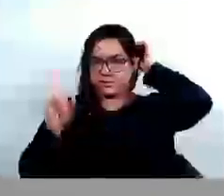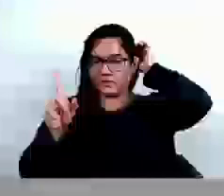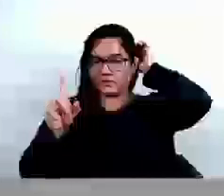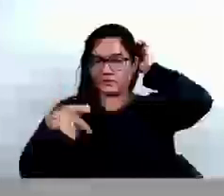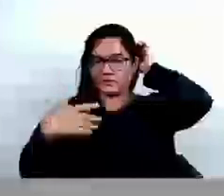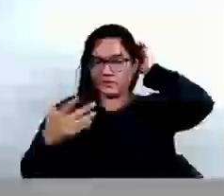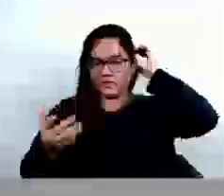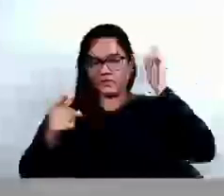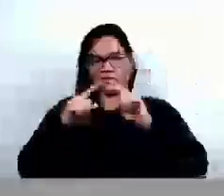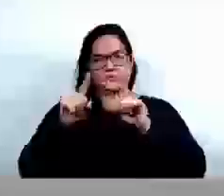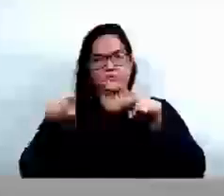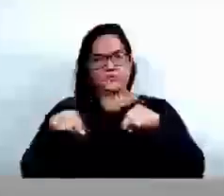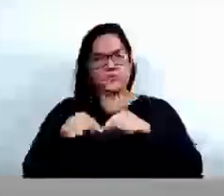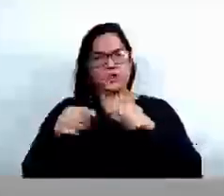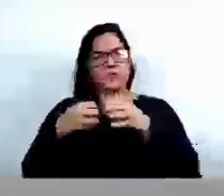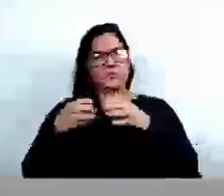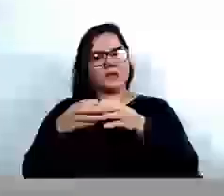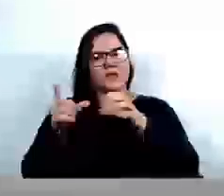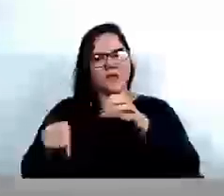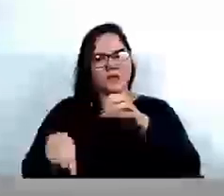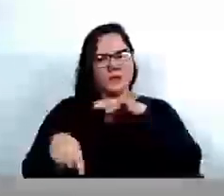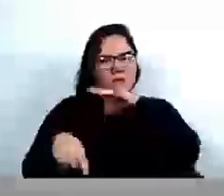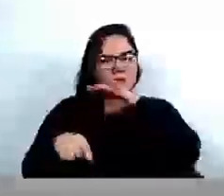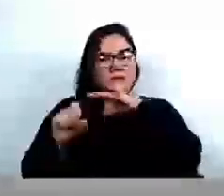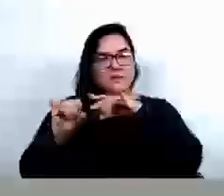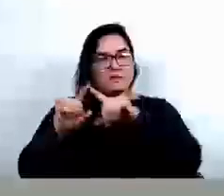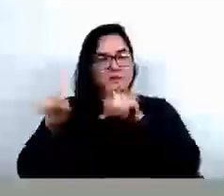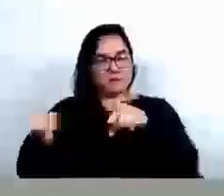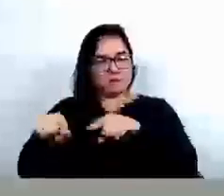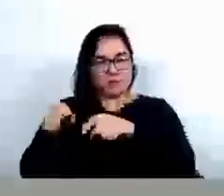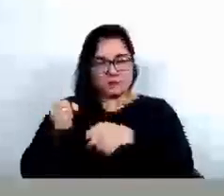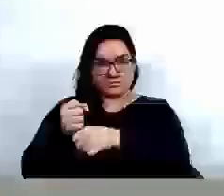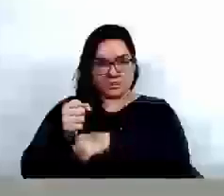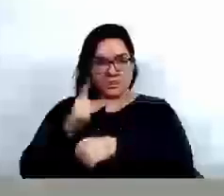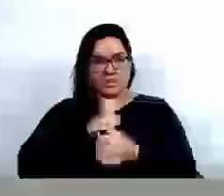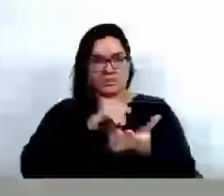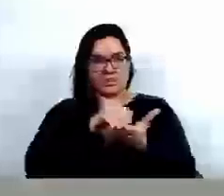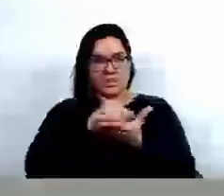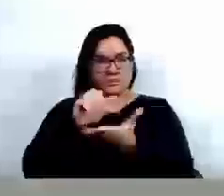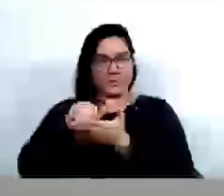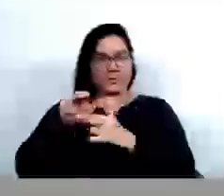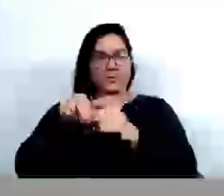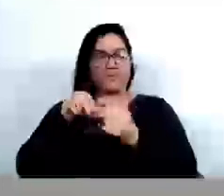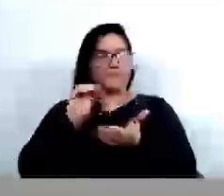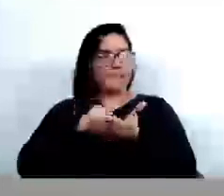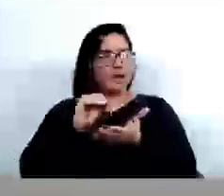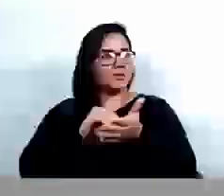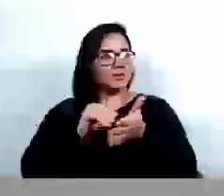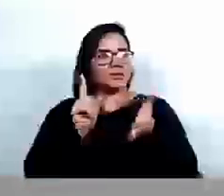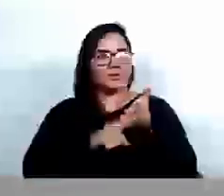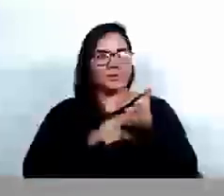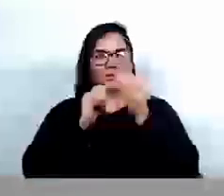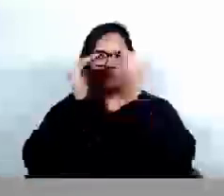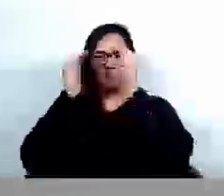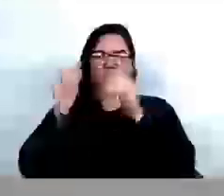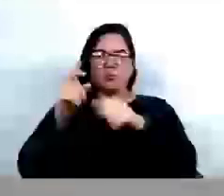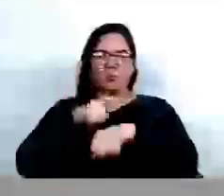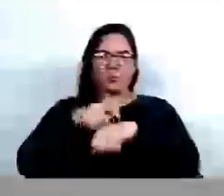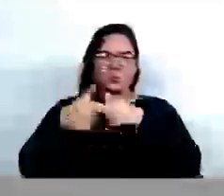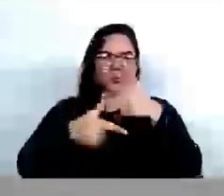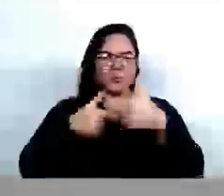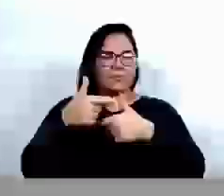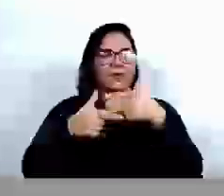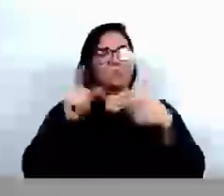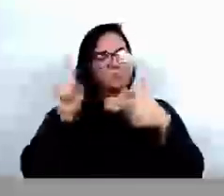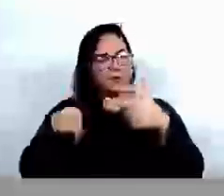cargo comissionado é ruim, enquanto funcionários efetivos estão sendo demitidos por falta de bater ponto, de cumprimento de jornada de trabalho, isso, sim, é